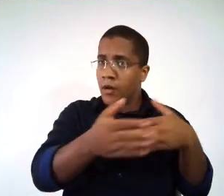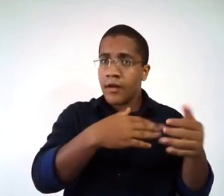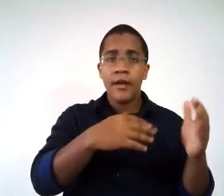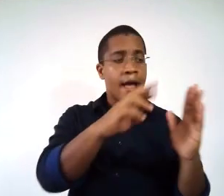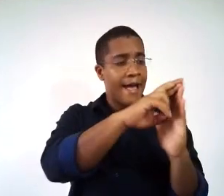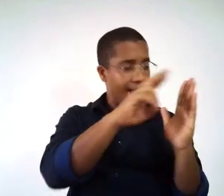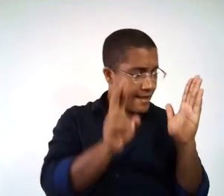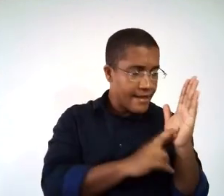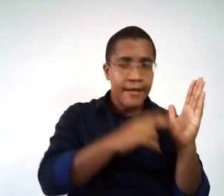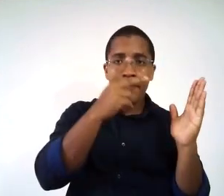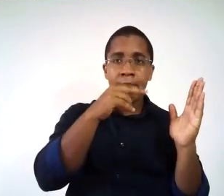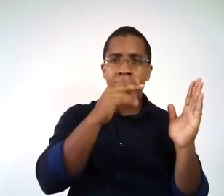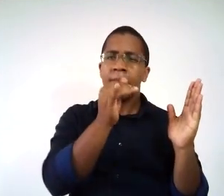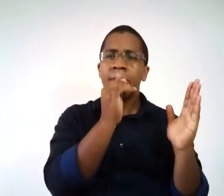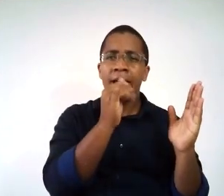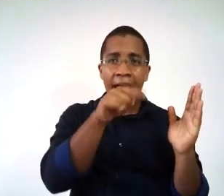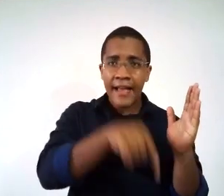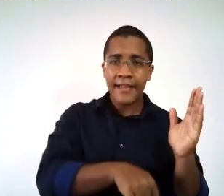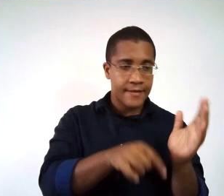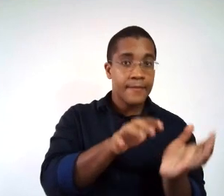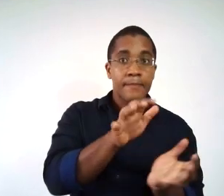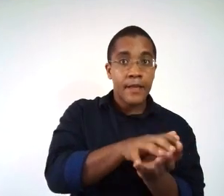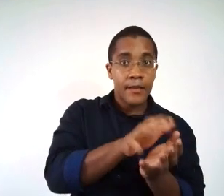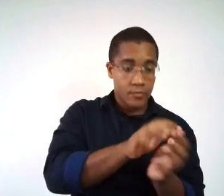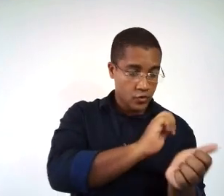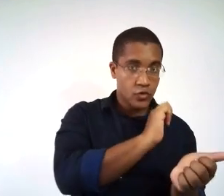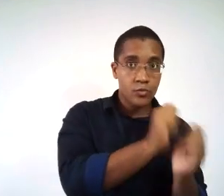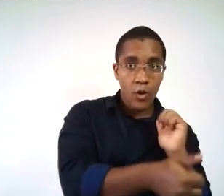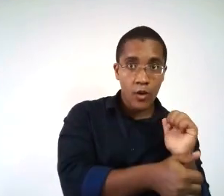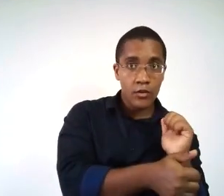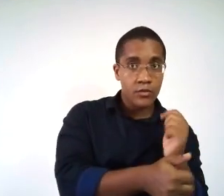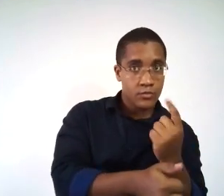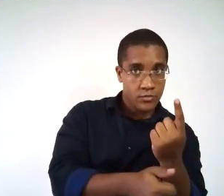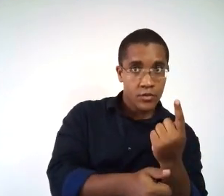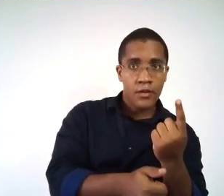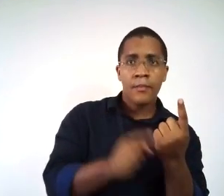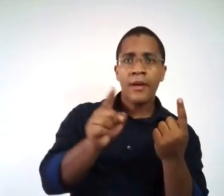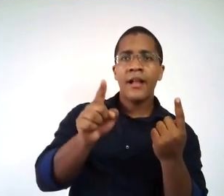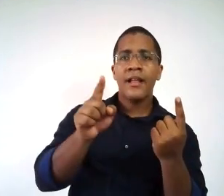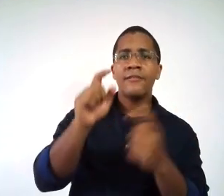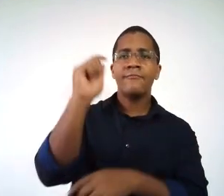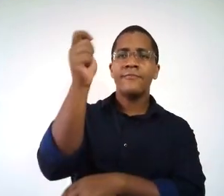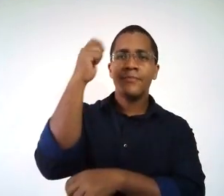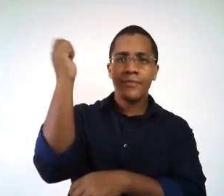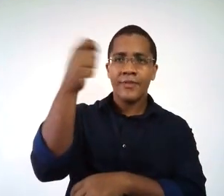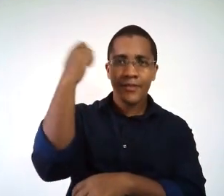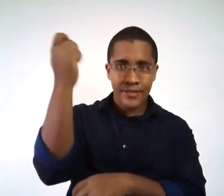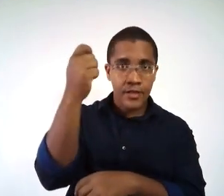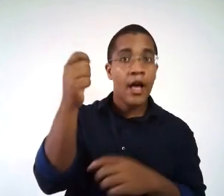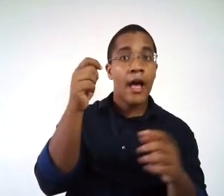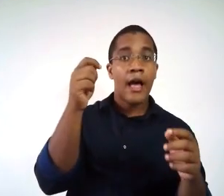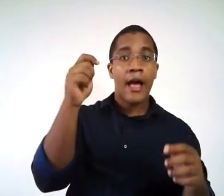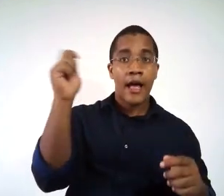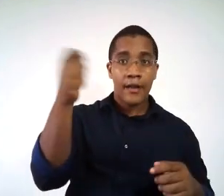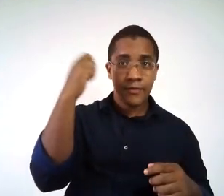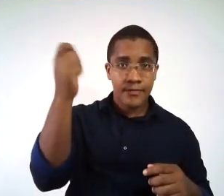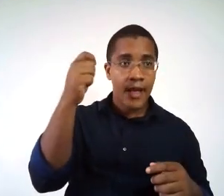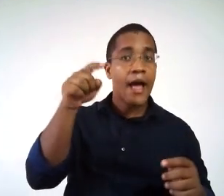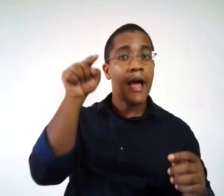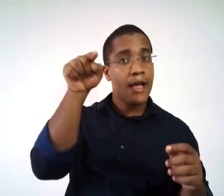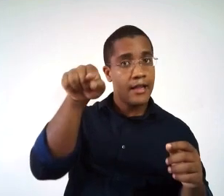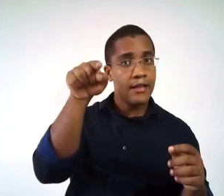a forma que eu jogo um esporte aqui em Pernambuco é a mesma forma que se joga, por exemplo, no Rio Grande do Sul.